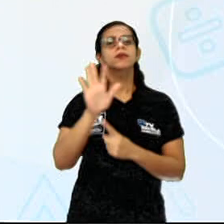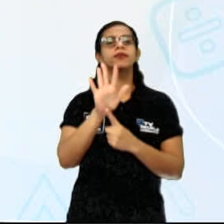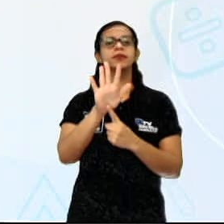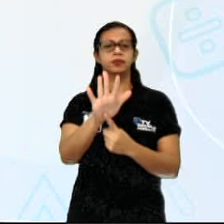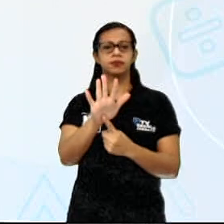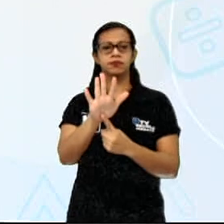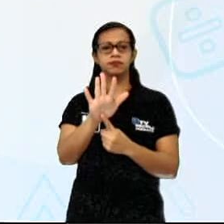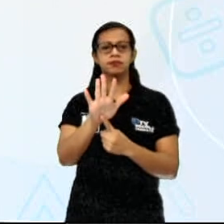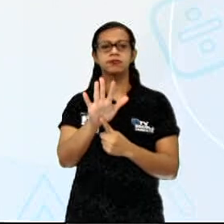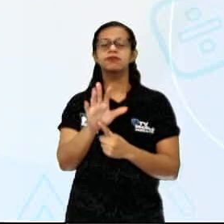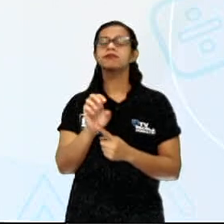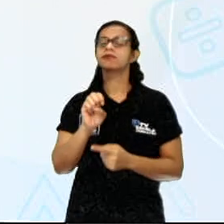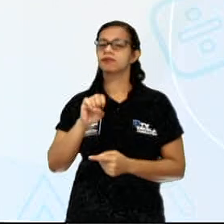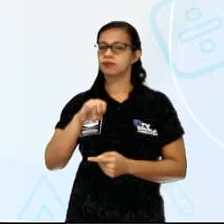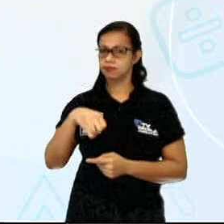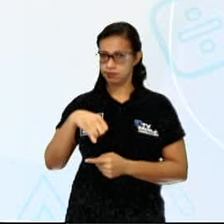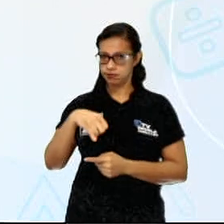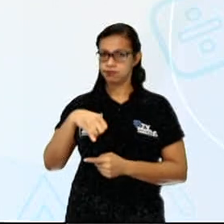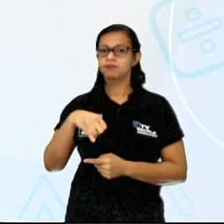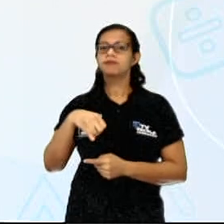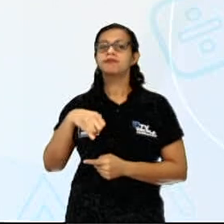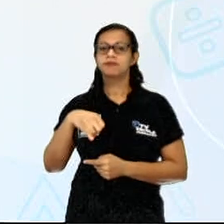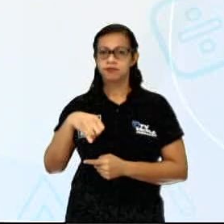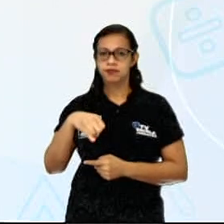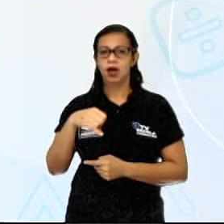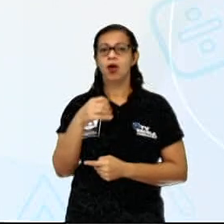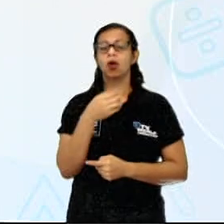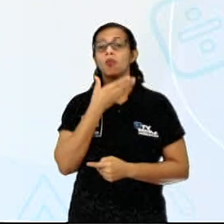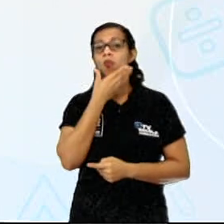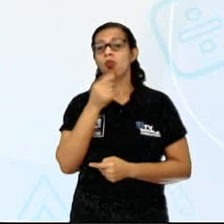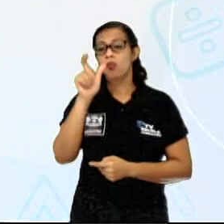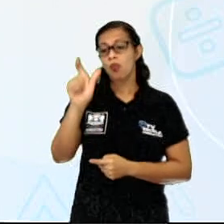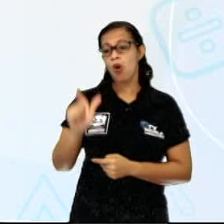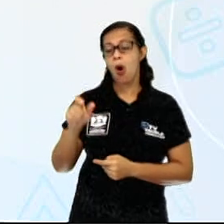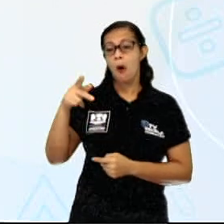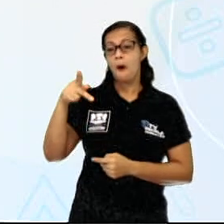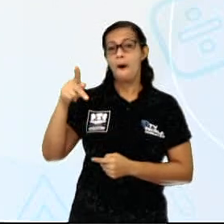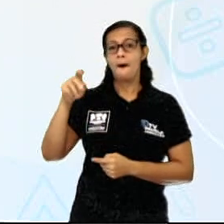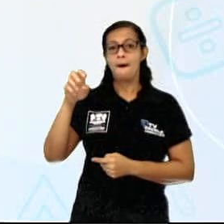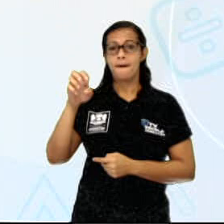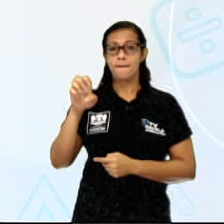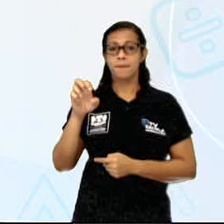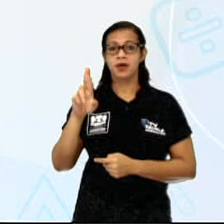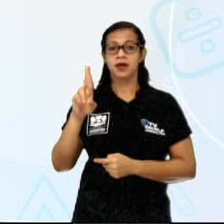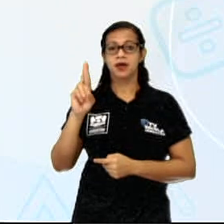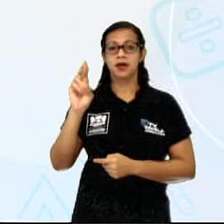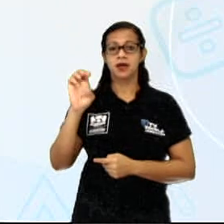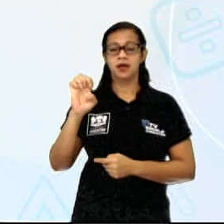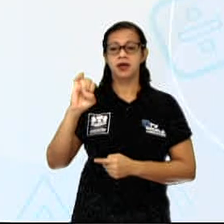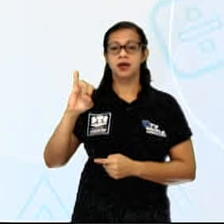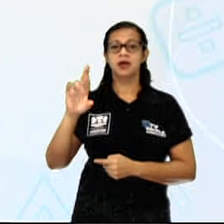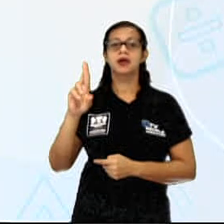Isso mesmo, sobre o Prefeito Pereira Passos, ou, como ficou conhecido, o Prefeito Bota Abaixo.